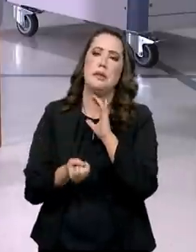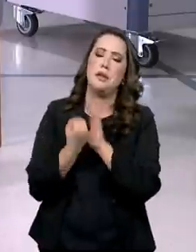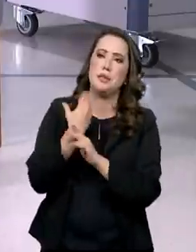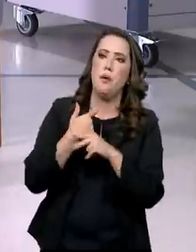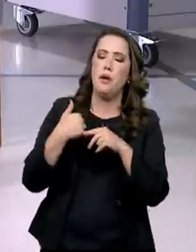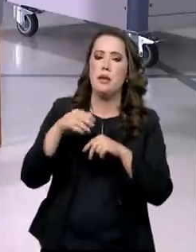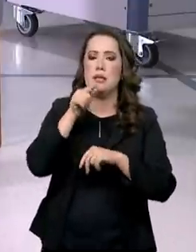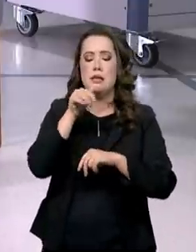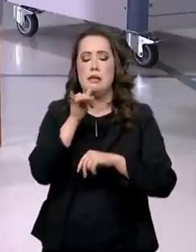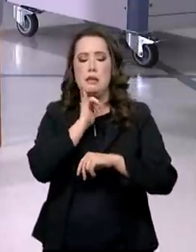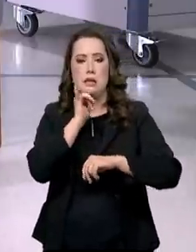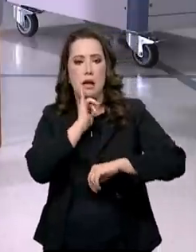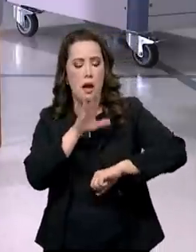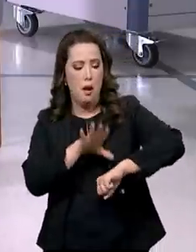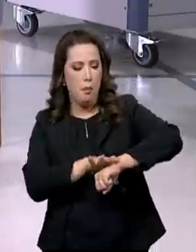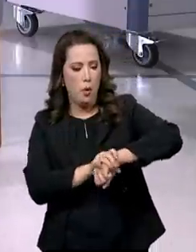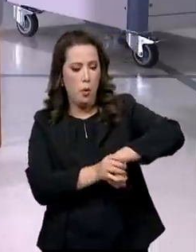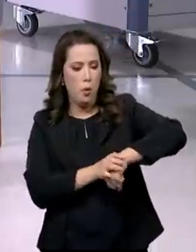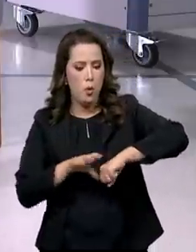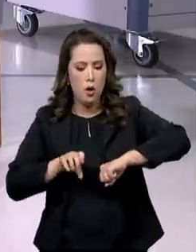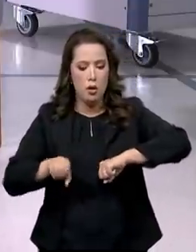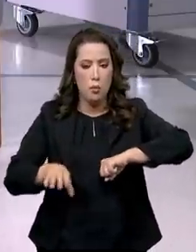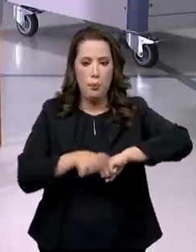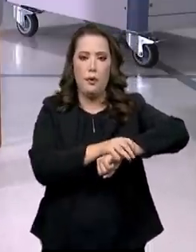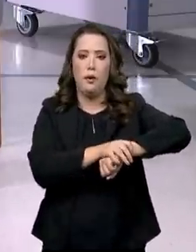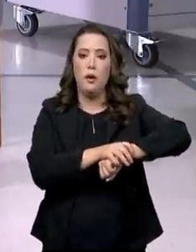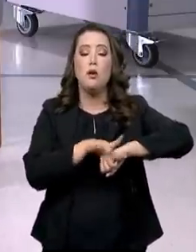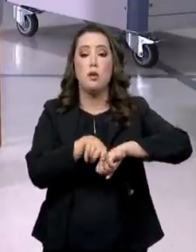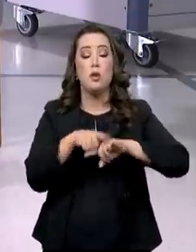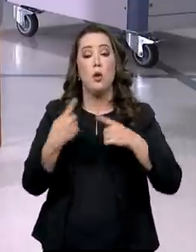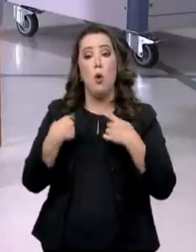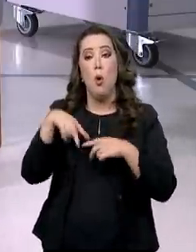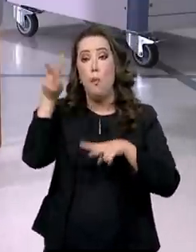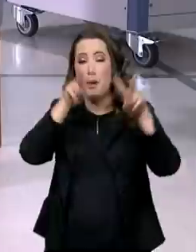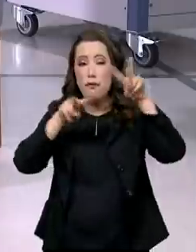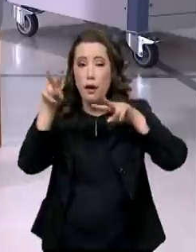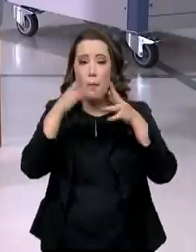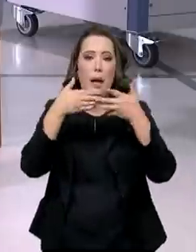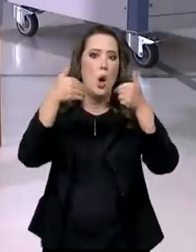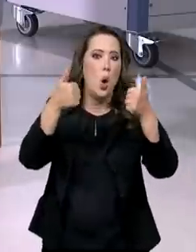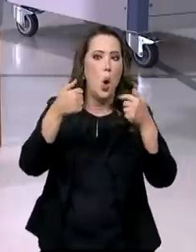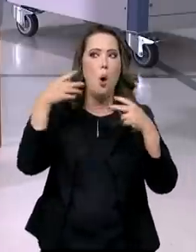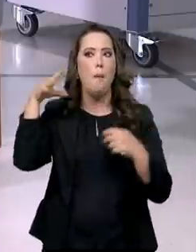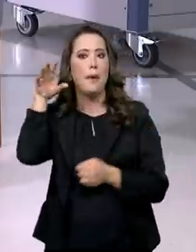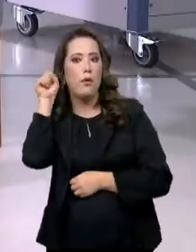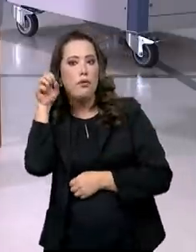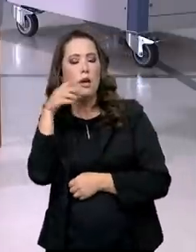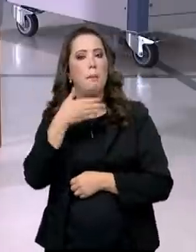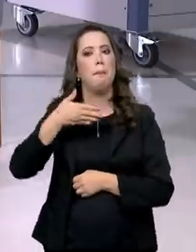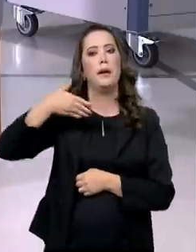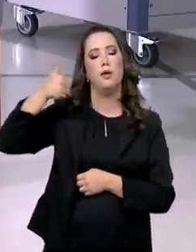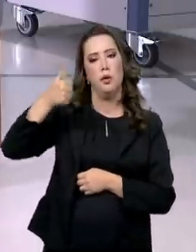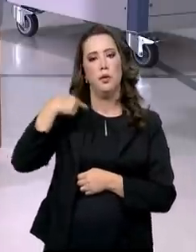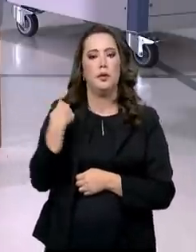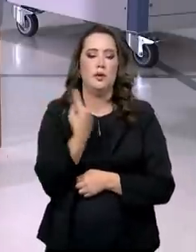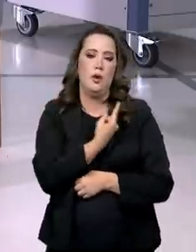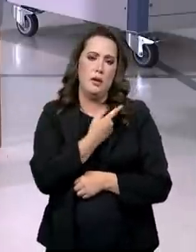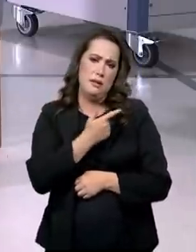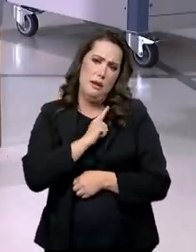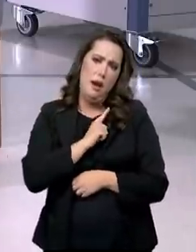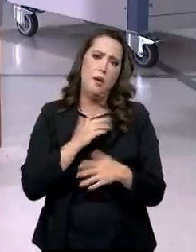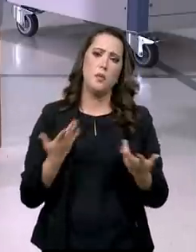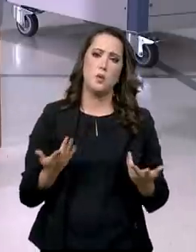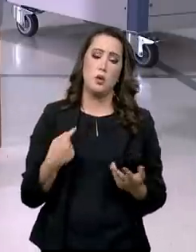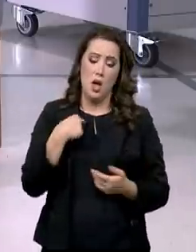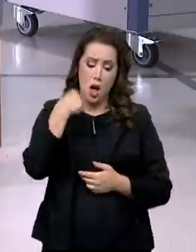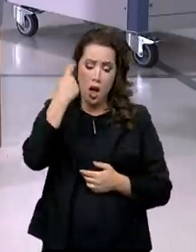exemplo, sistemas para enxergar, sistemas para ouvir melhor. Eu uso, nós temos mais de 40 milhões de brasileiros que precisam de alguma tecnologia